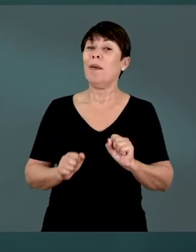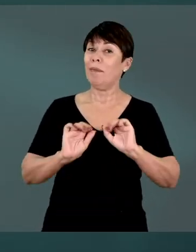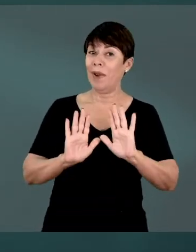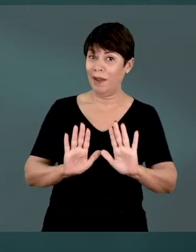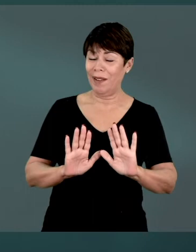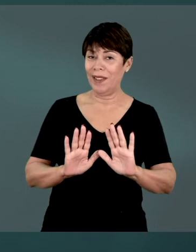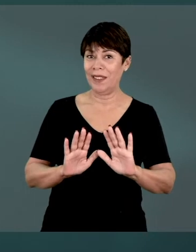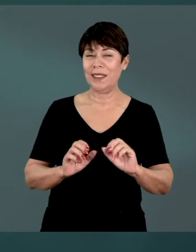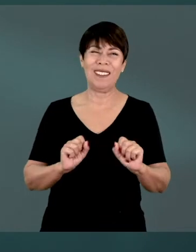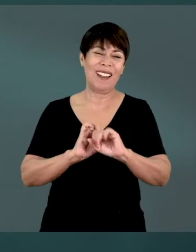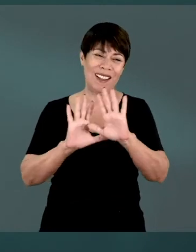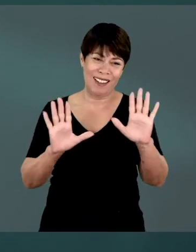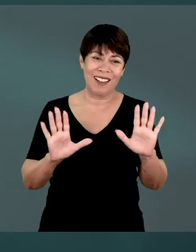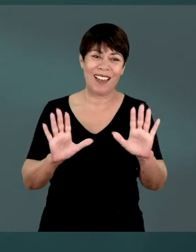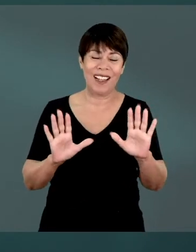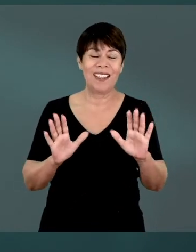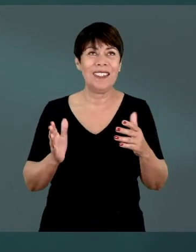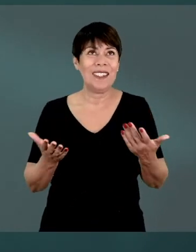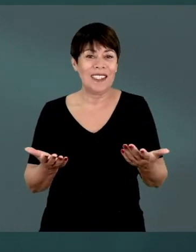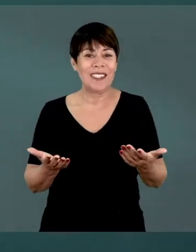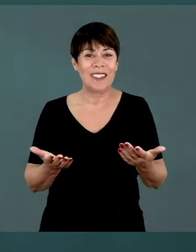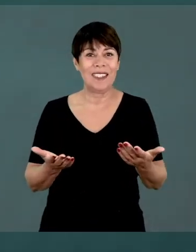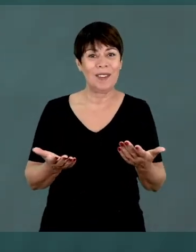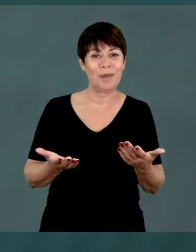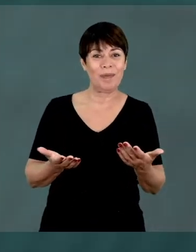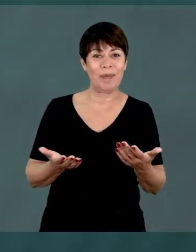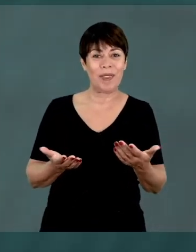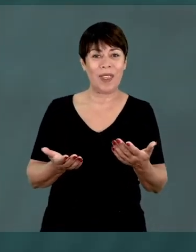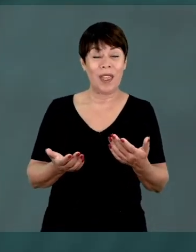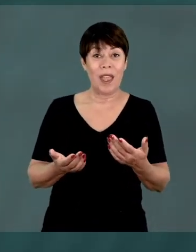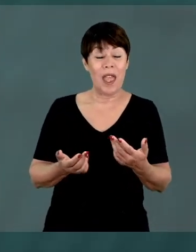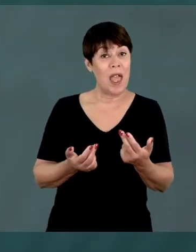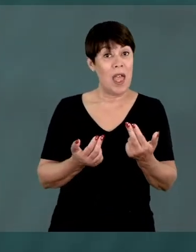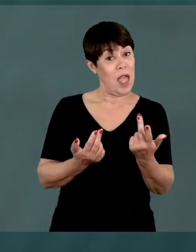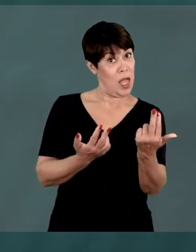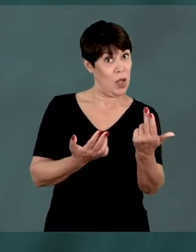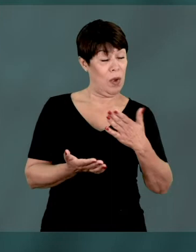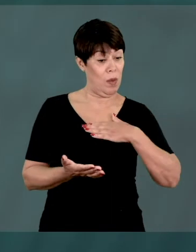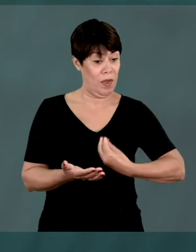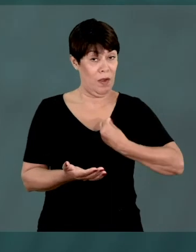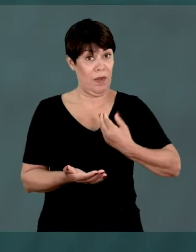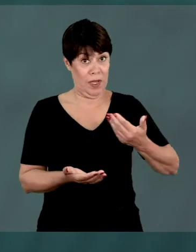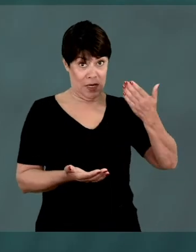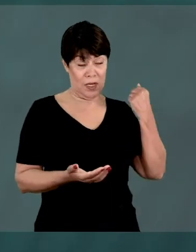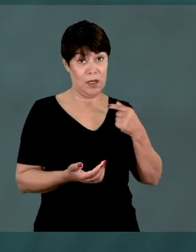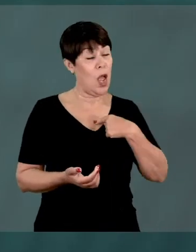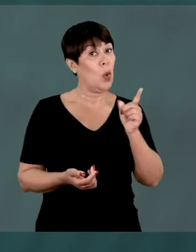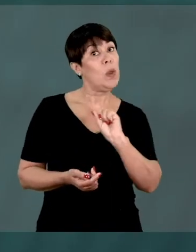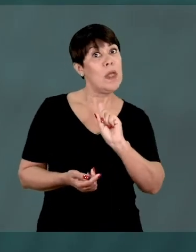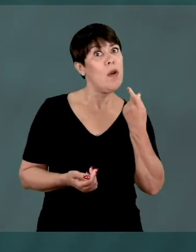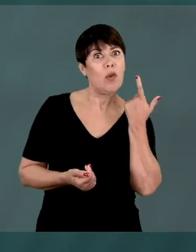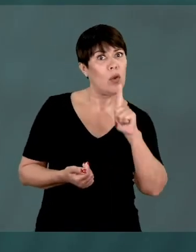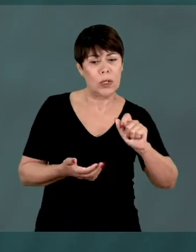Mas é lógico que assim como eu não conseguia escrever